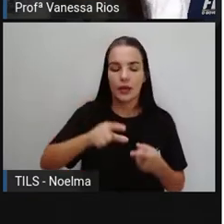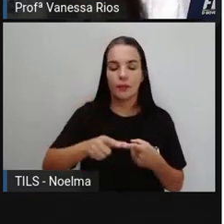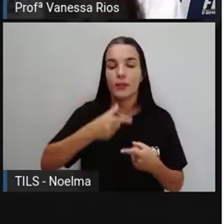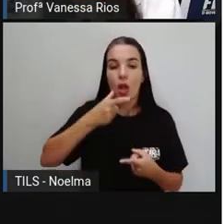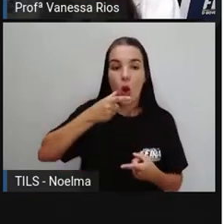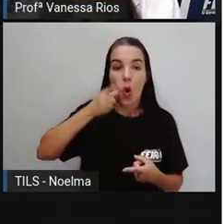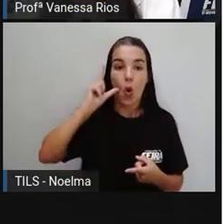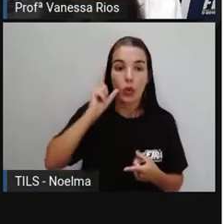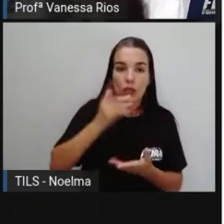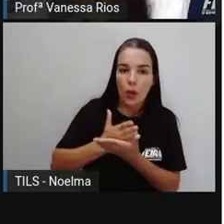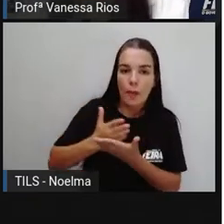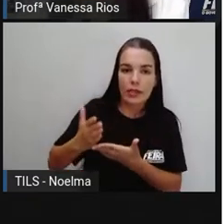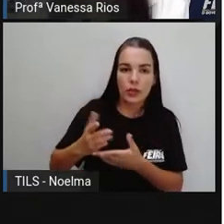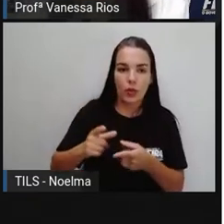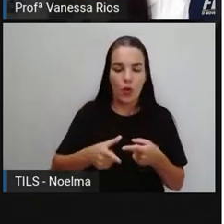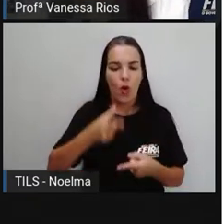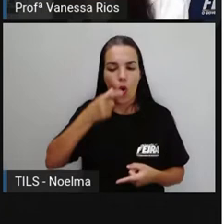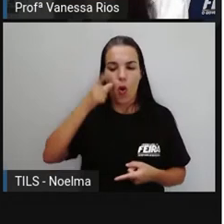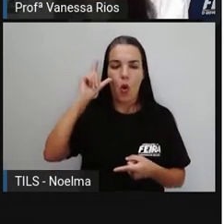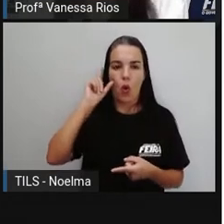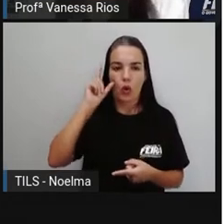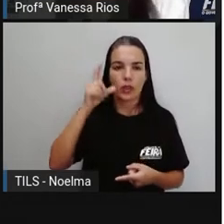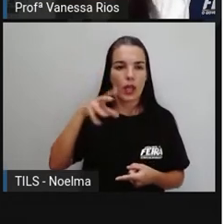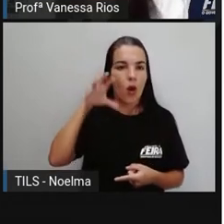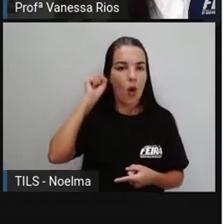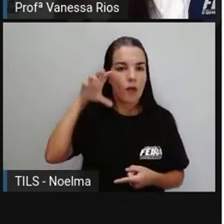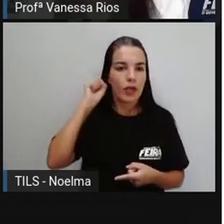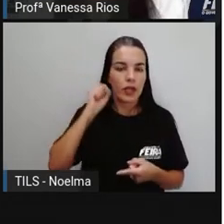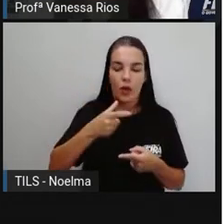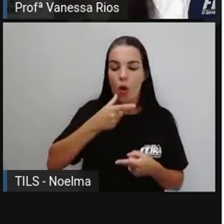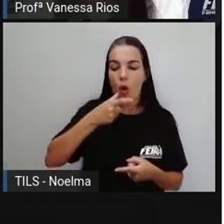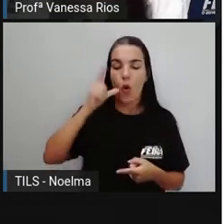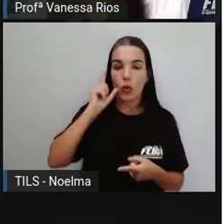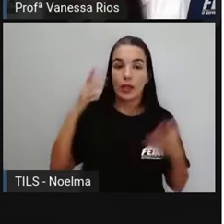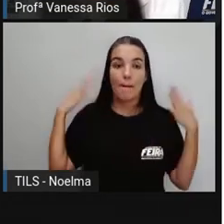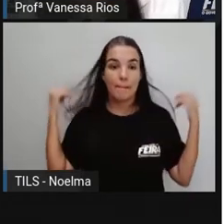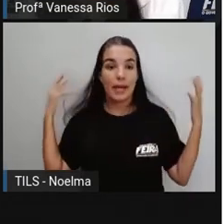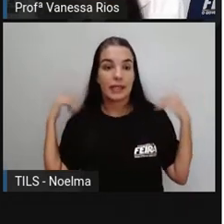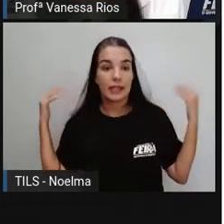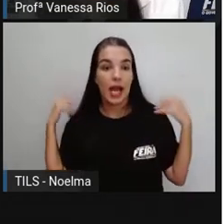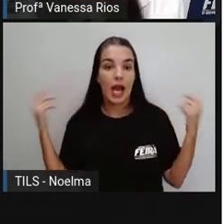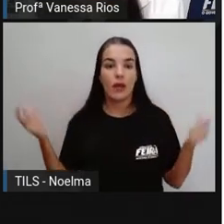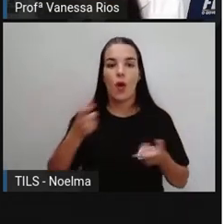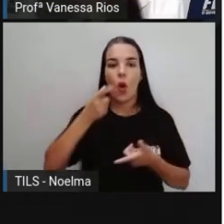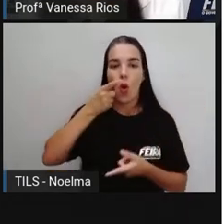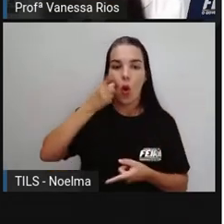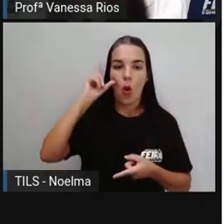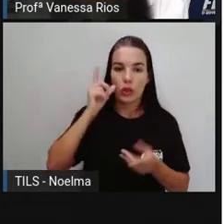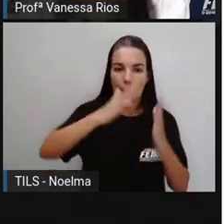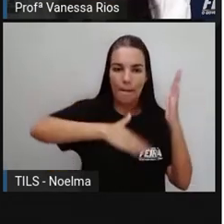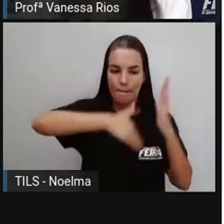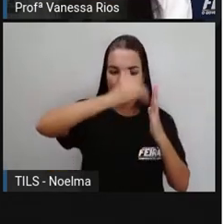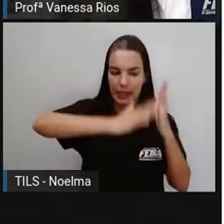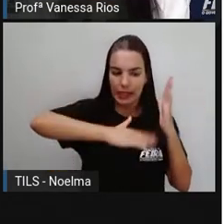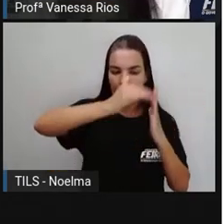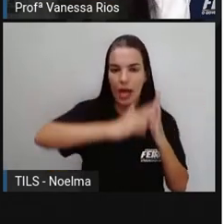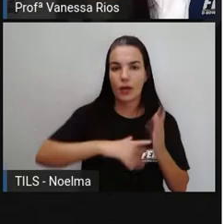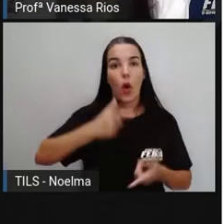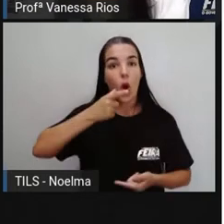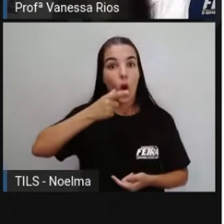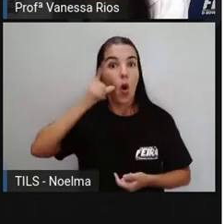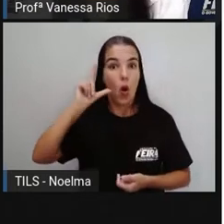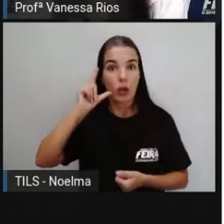ontem ouviram, ontem passearam, ontem pintaram, ontem beberam.